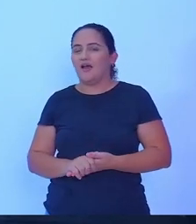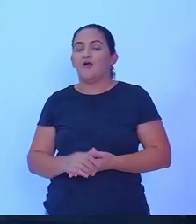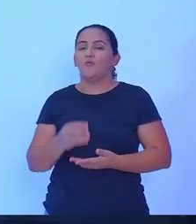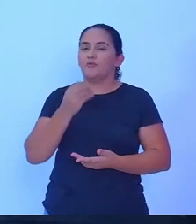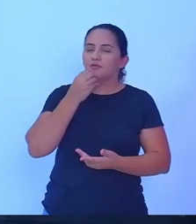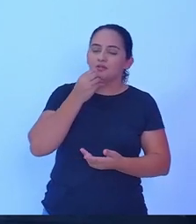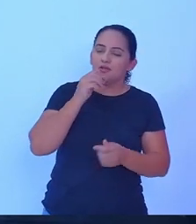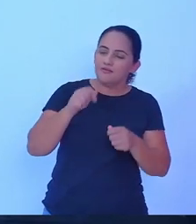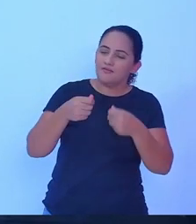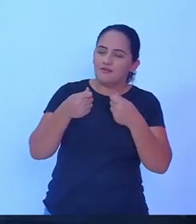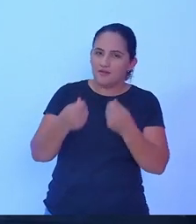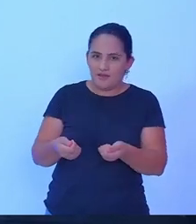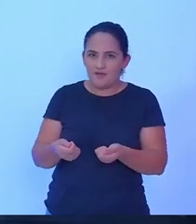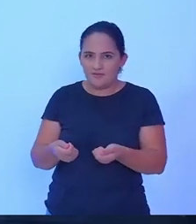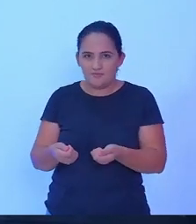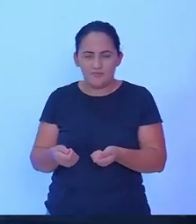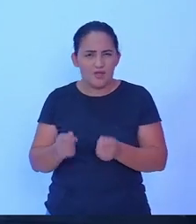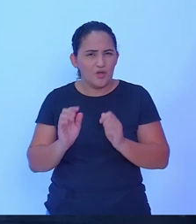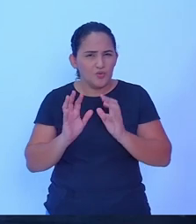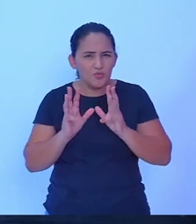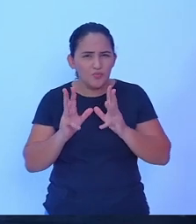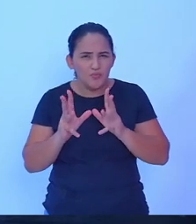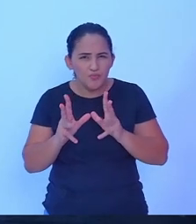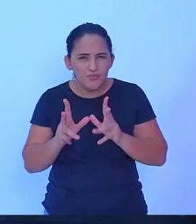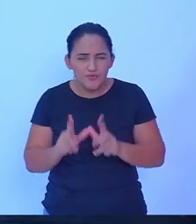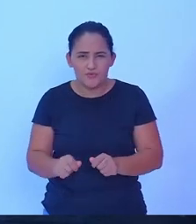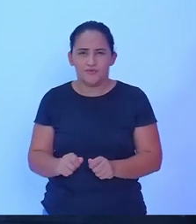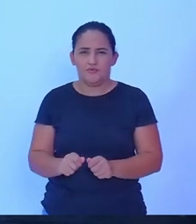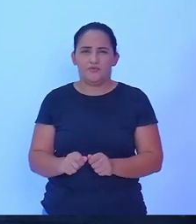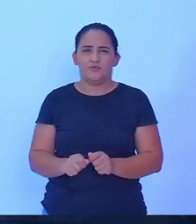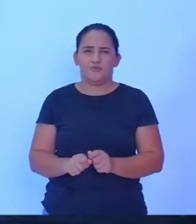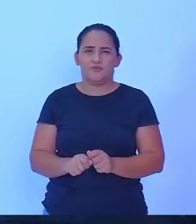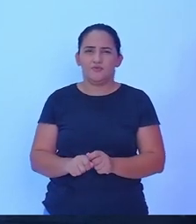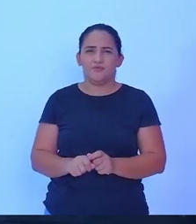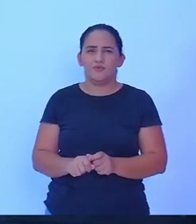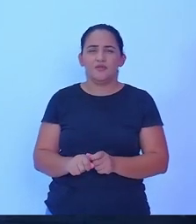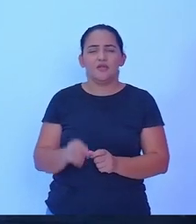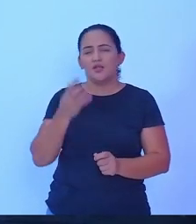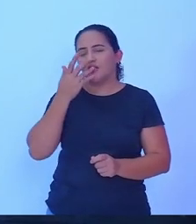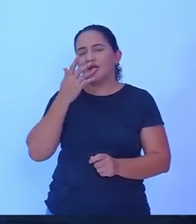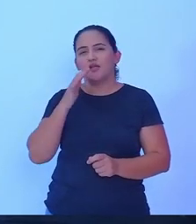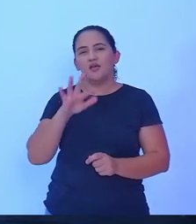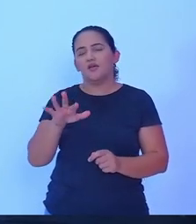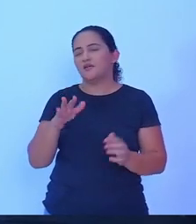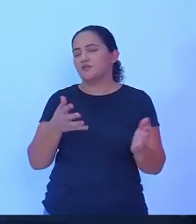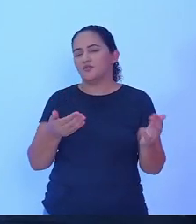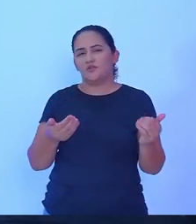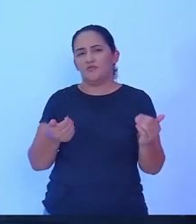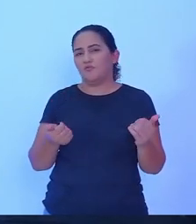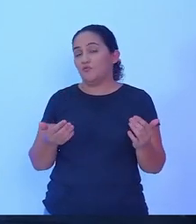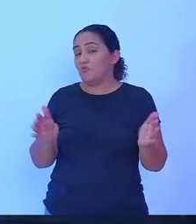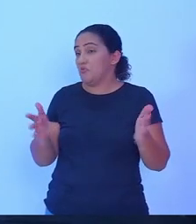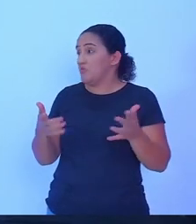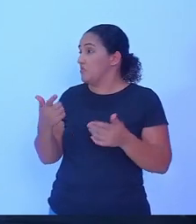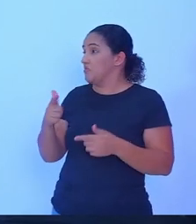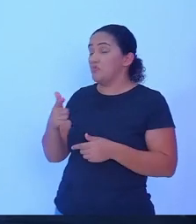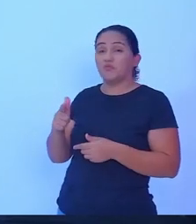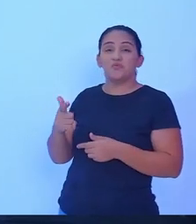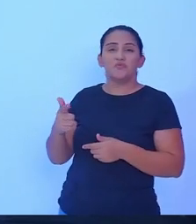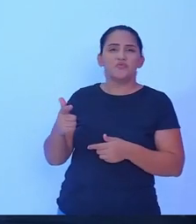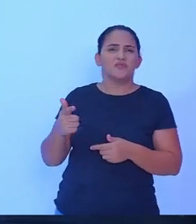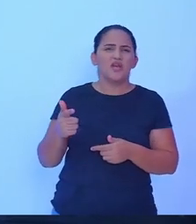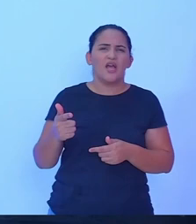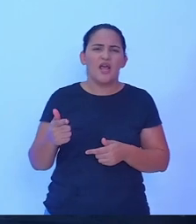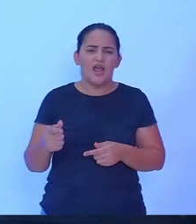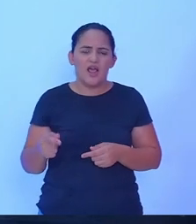de esportes voltados para todas as nossas crianças. Não temos hoje escolinhas de